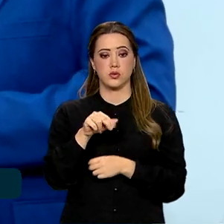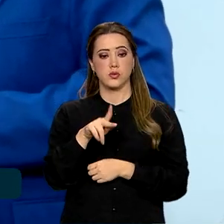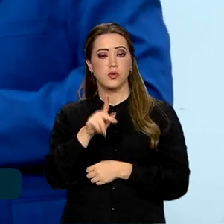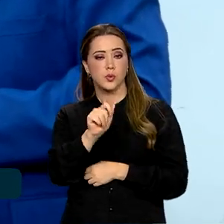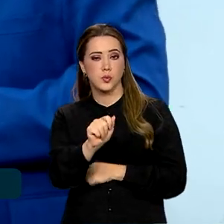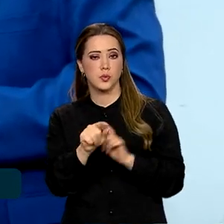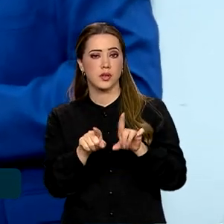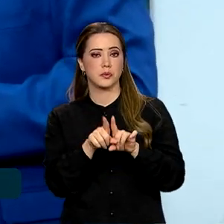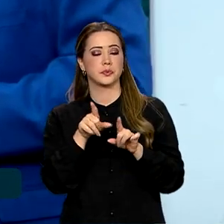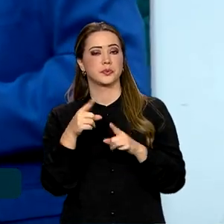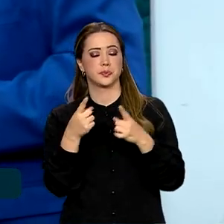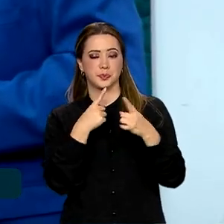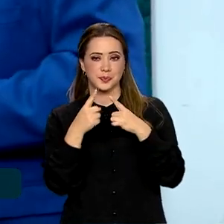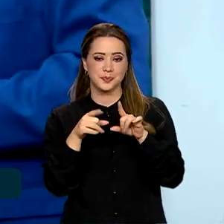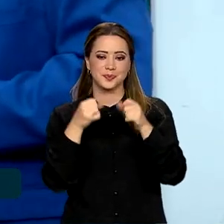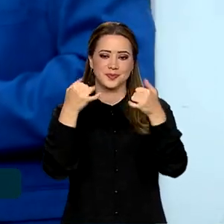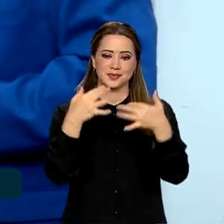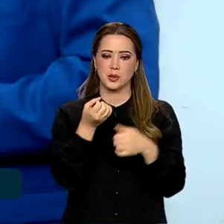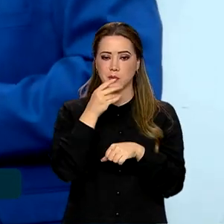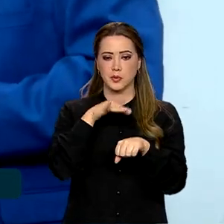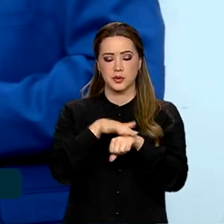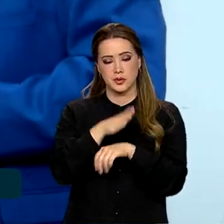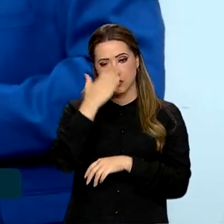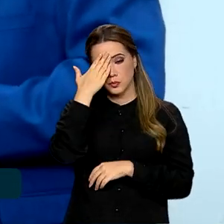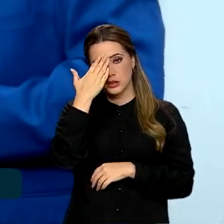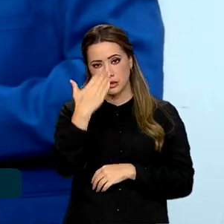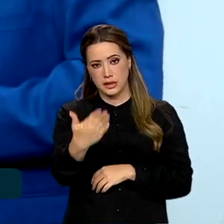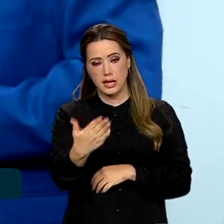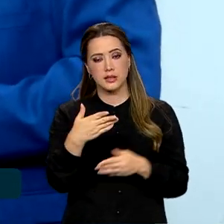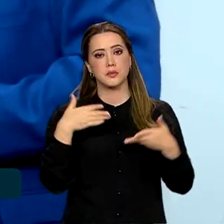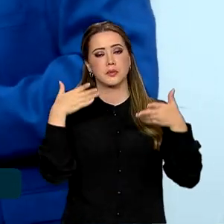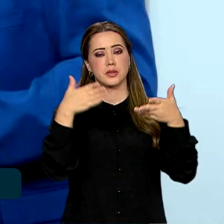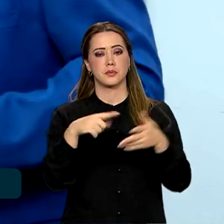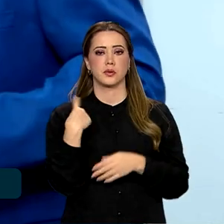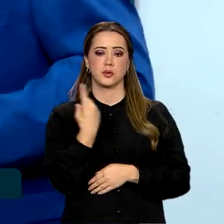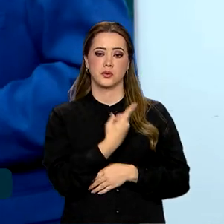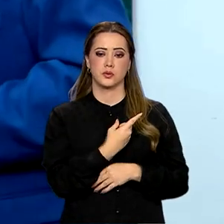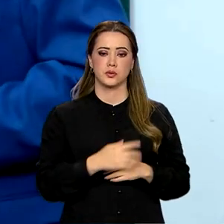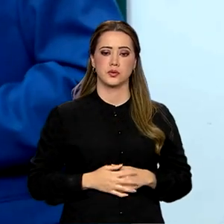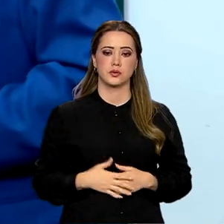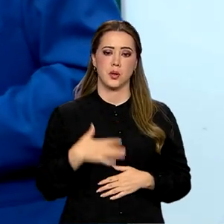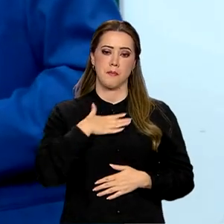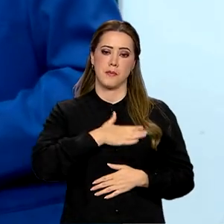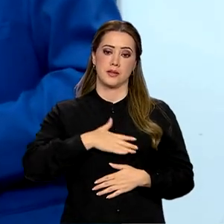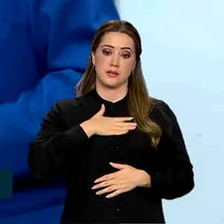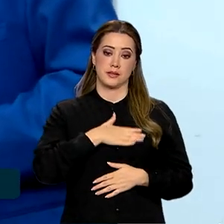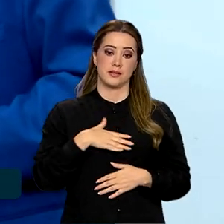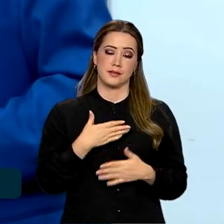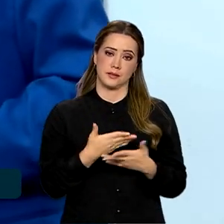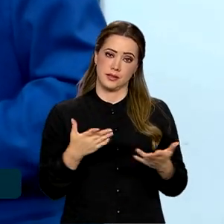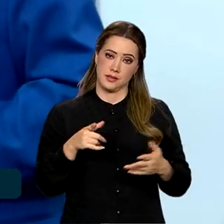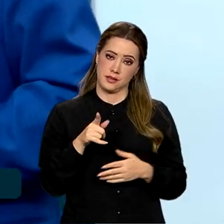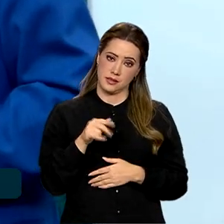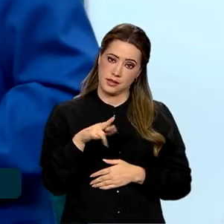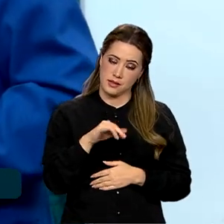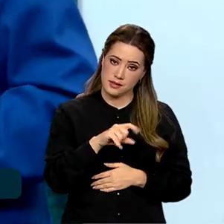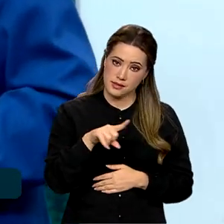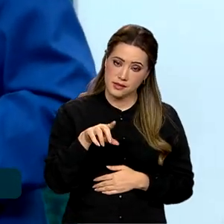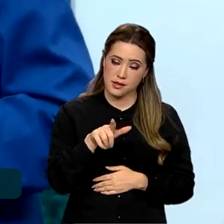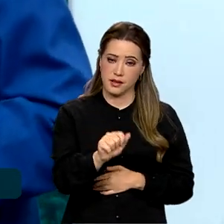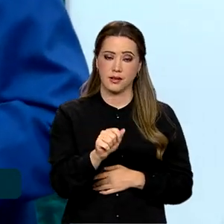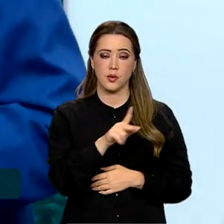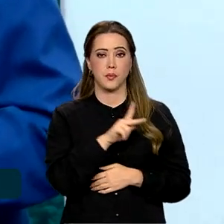e para essa cúpula também. Boa noite, ministro. Obrigada por participar conosco. Olha, um prazer, Graziele. Veja, o presidente Lula,